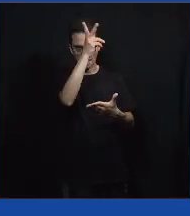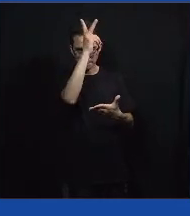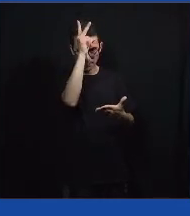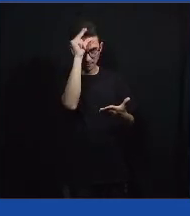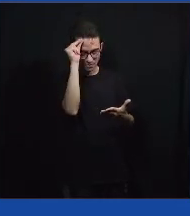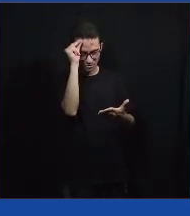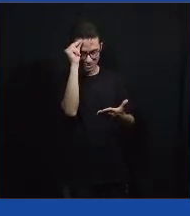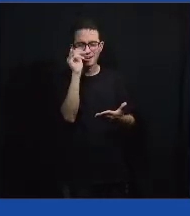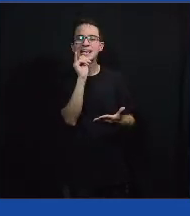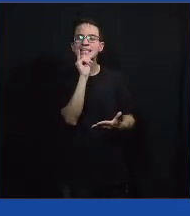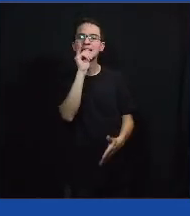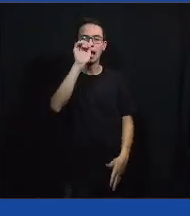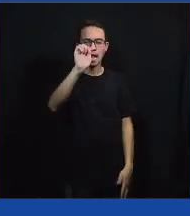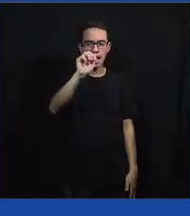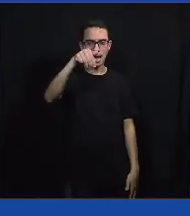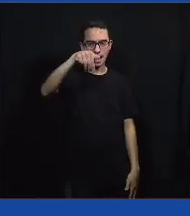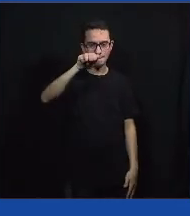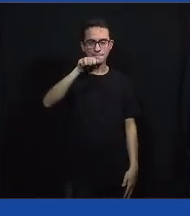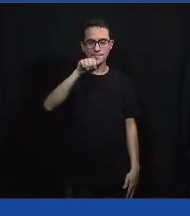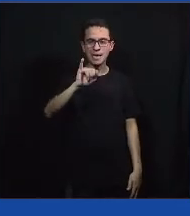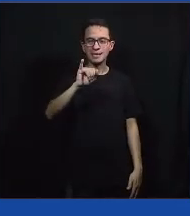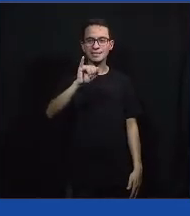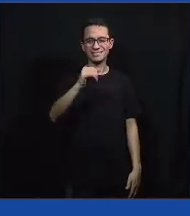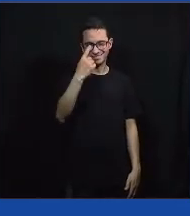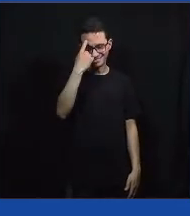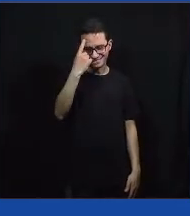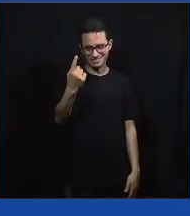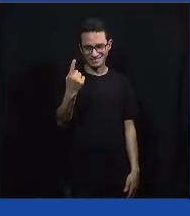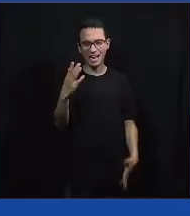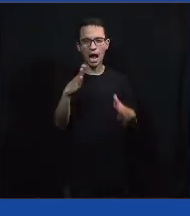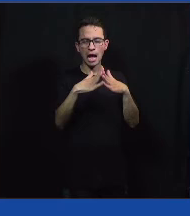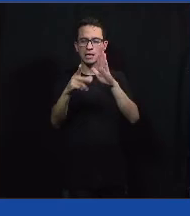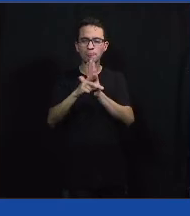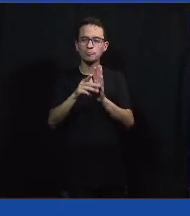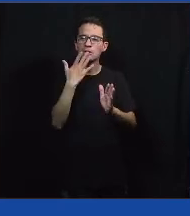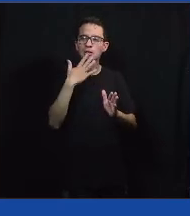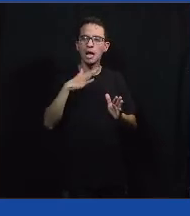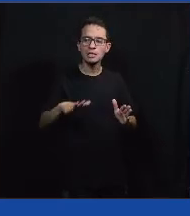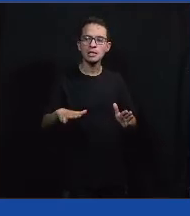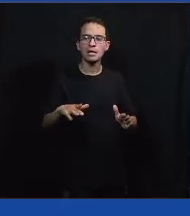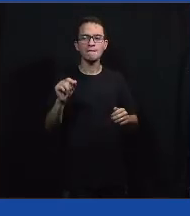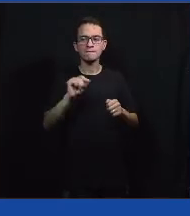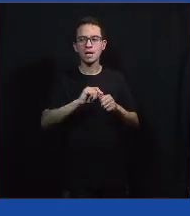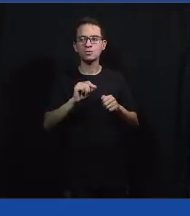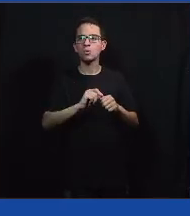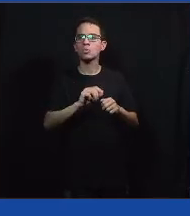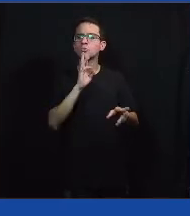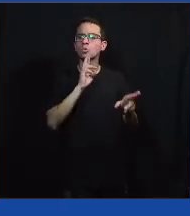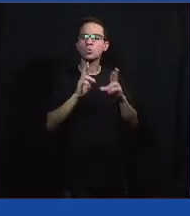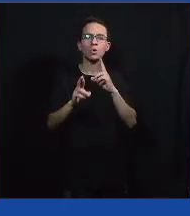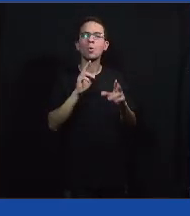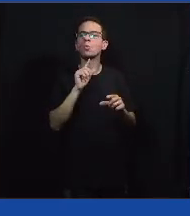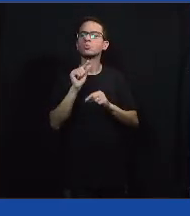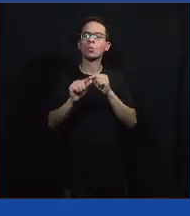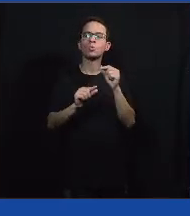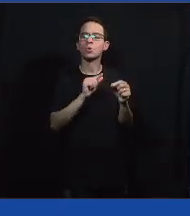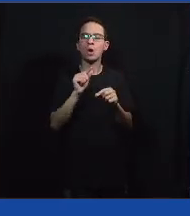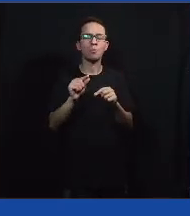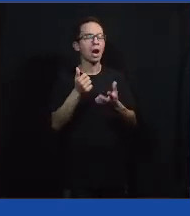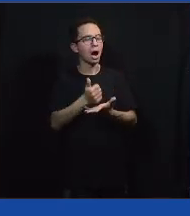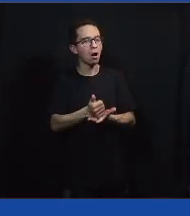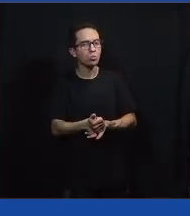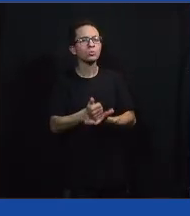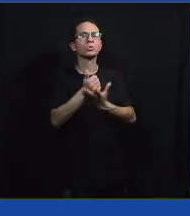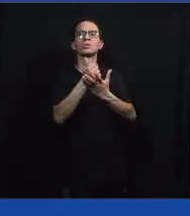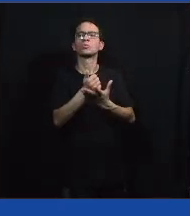que são as creches de prefeitura. A única solução que eu vi sendo feita foi um auxílio com cesta básica para as